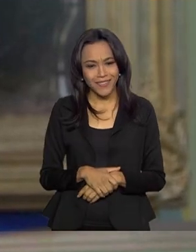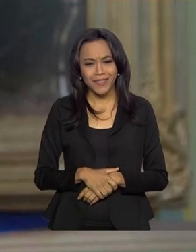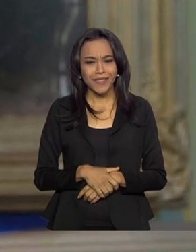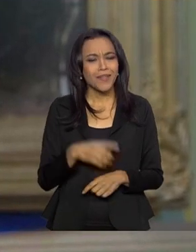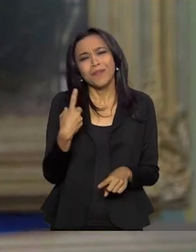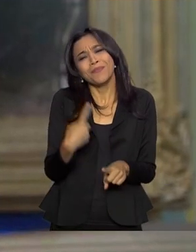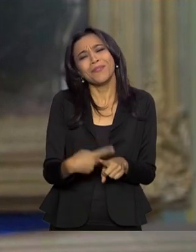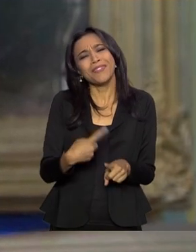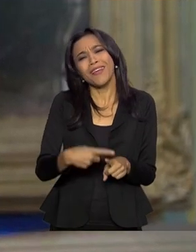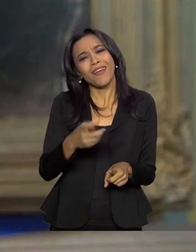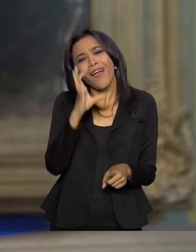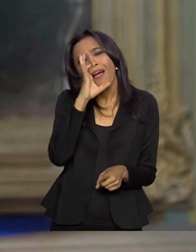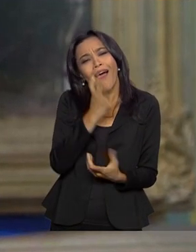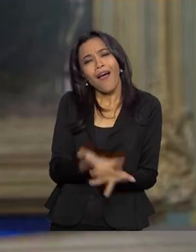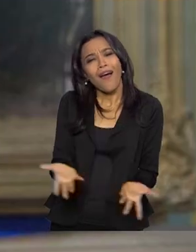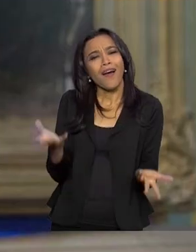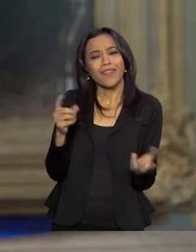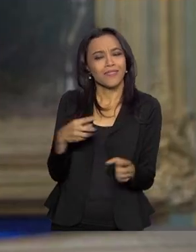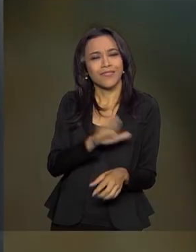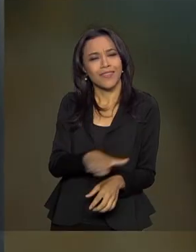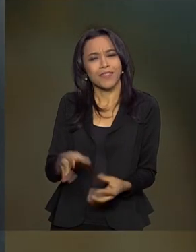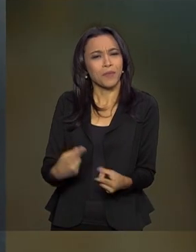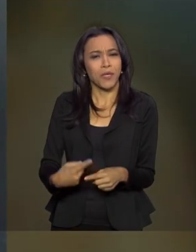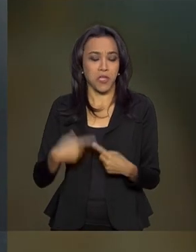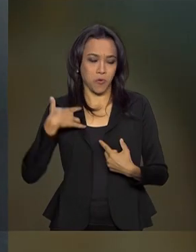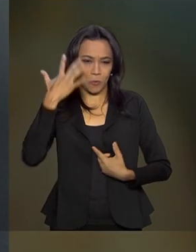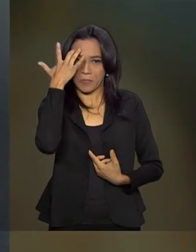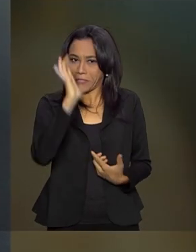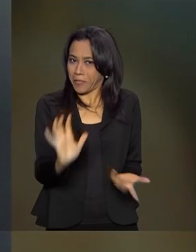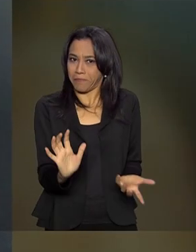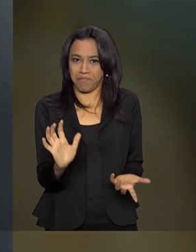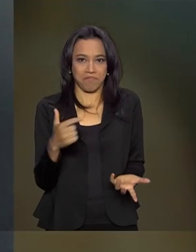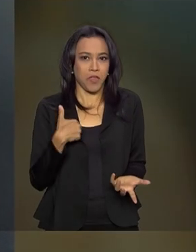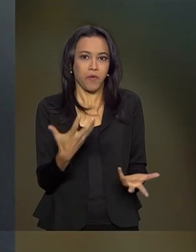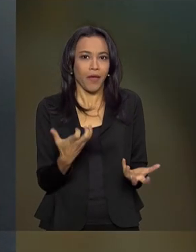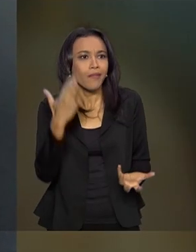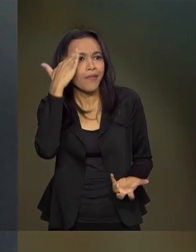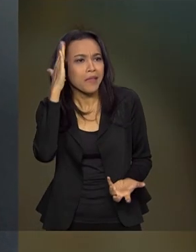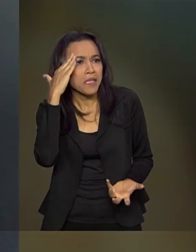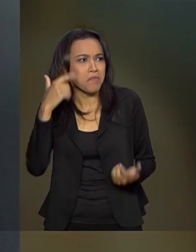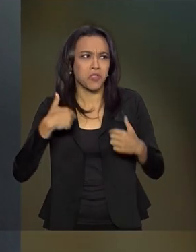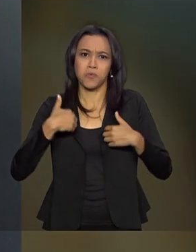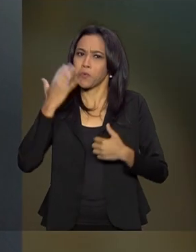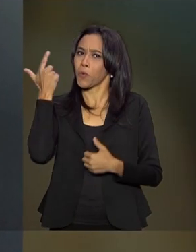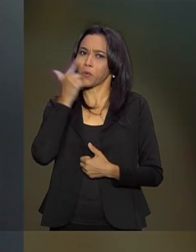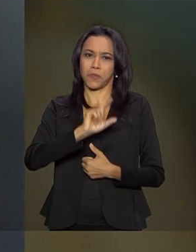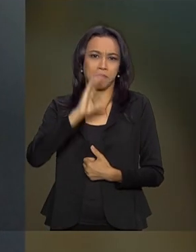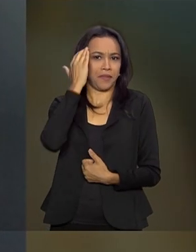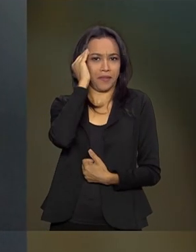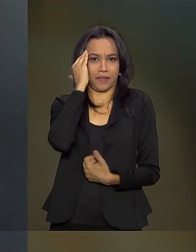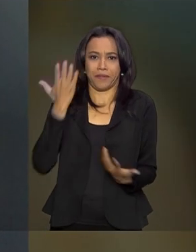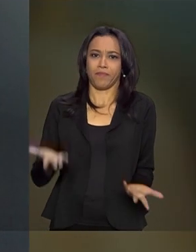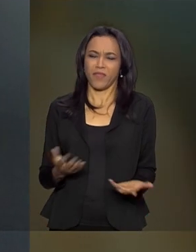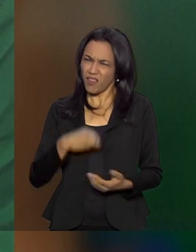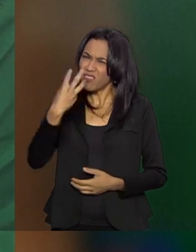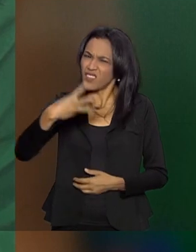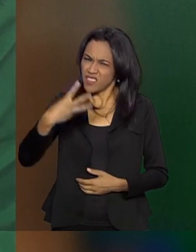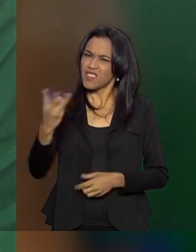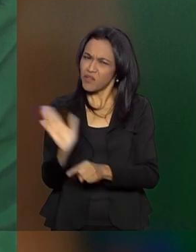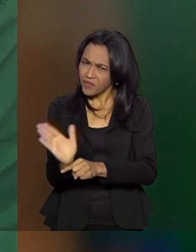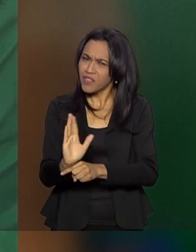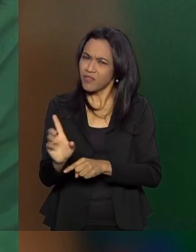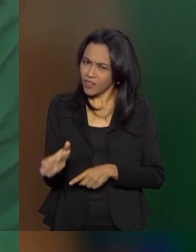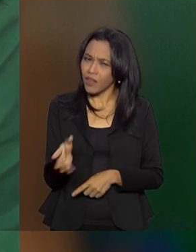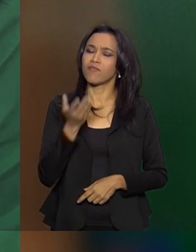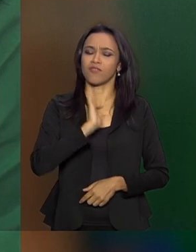é, assim, o encantamento? Não sei. Eu procuro entender e não entendo. Mas, é claro, é terceiro filme, já. Já,